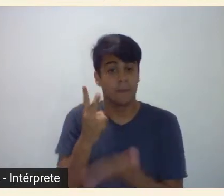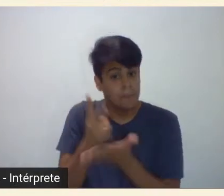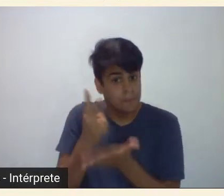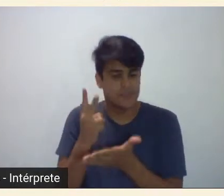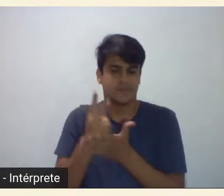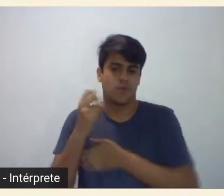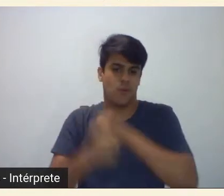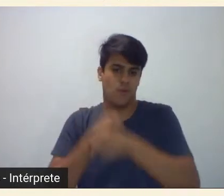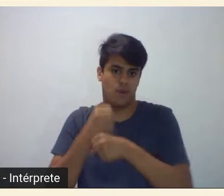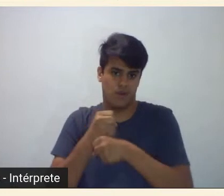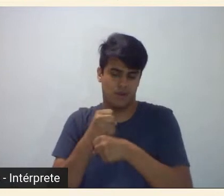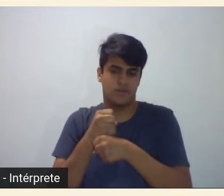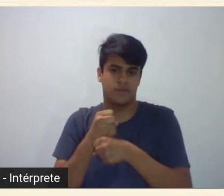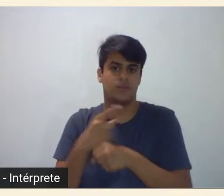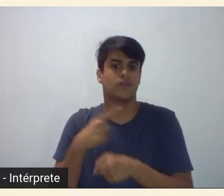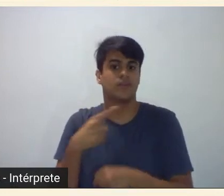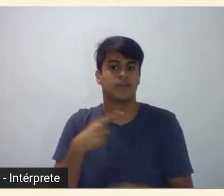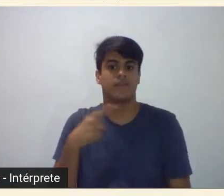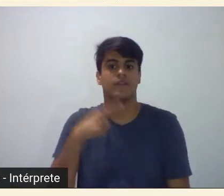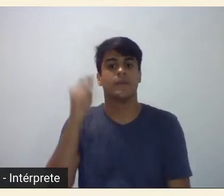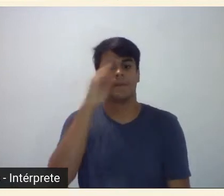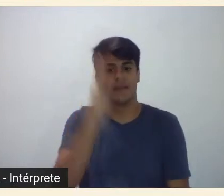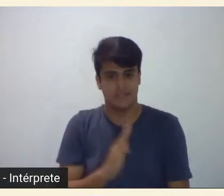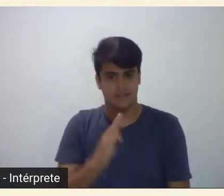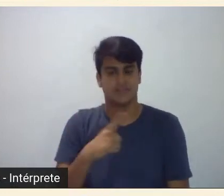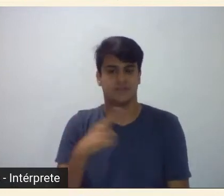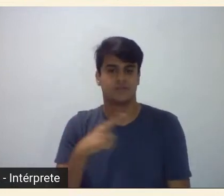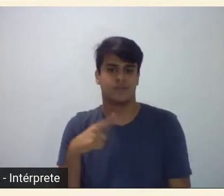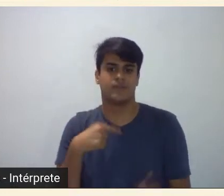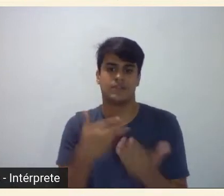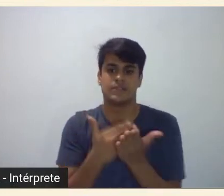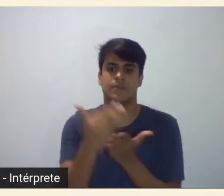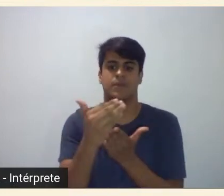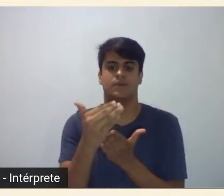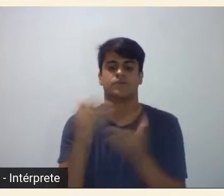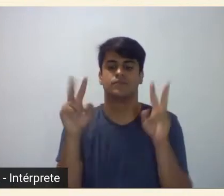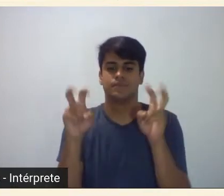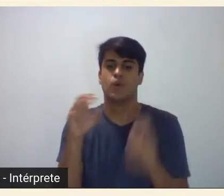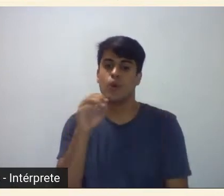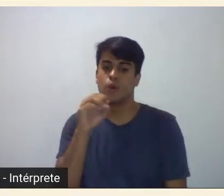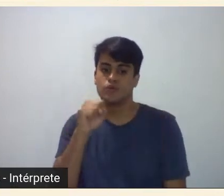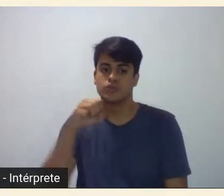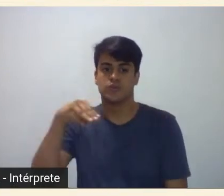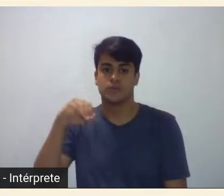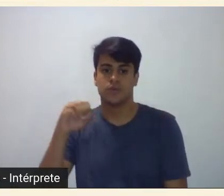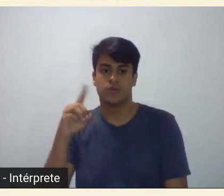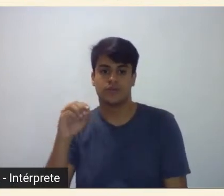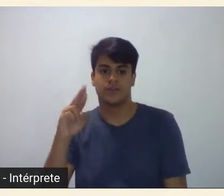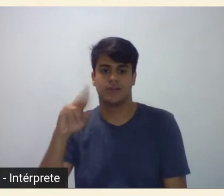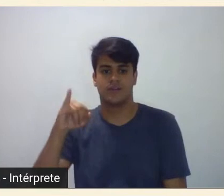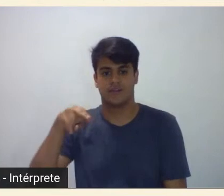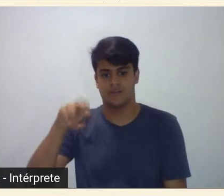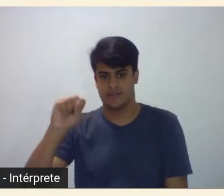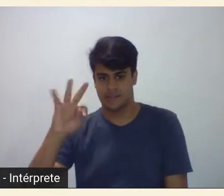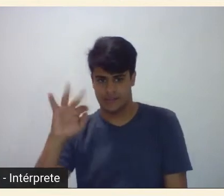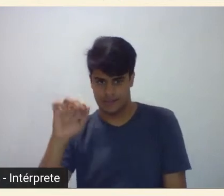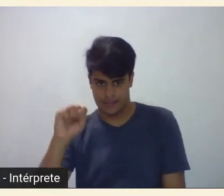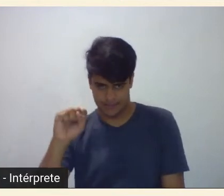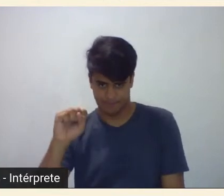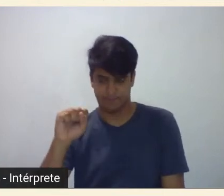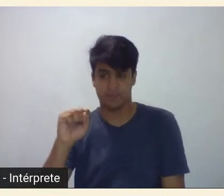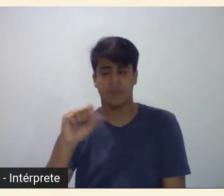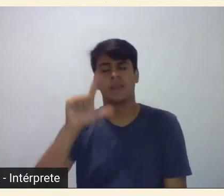e os Modernistas pouco depois ela fez um doutorado no início da década de 70